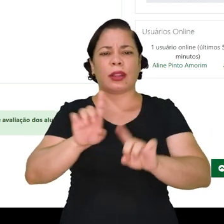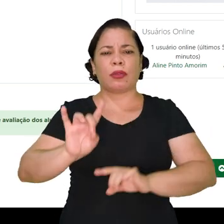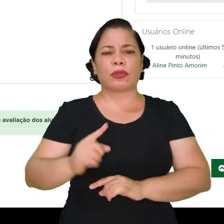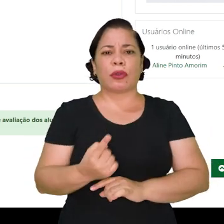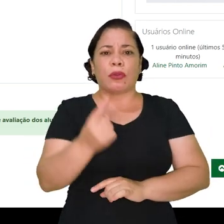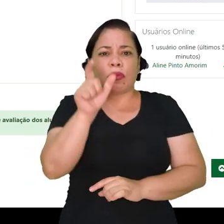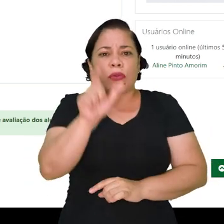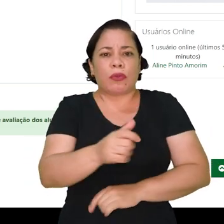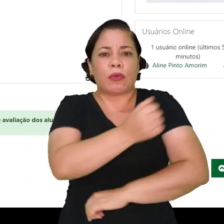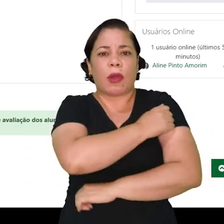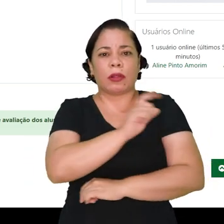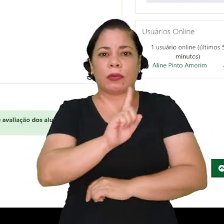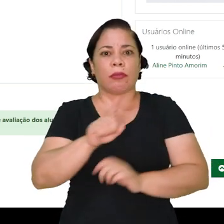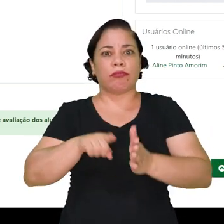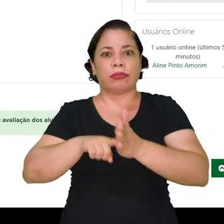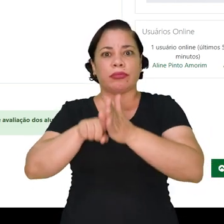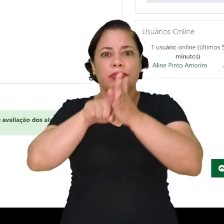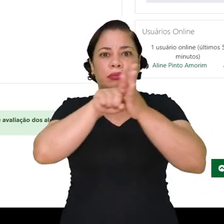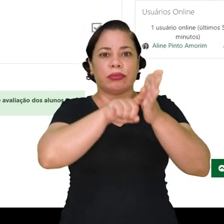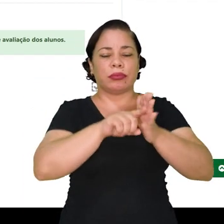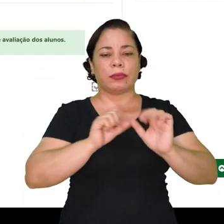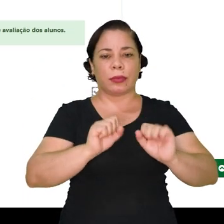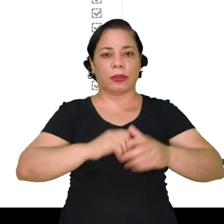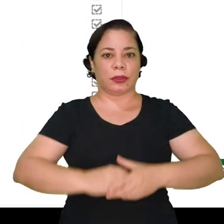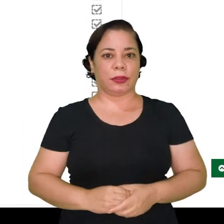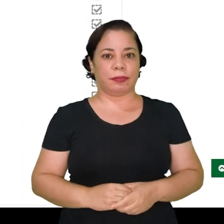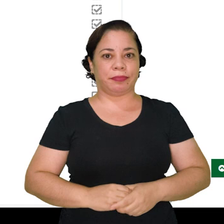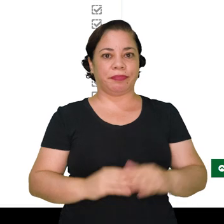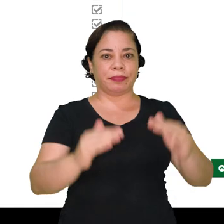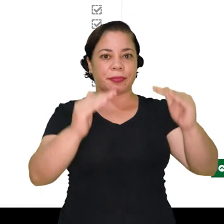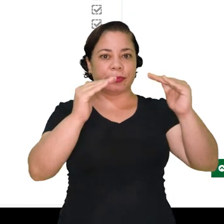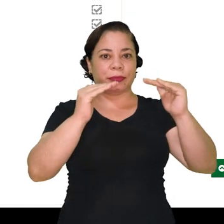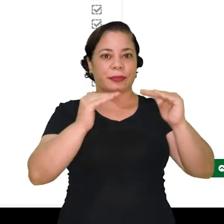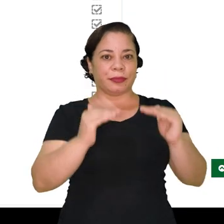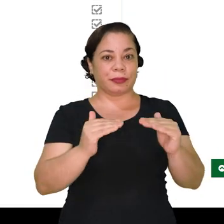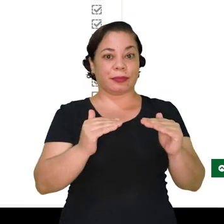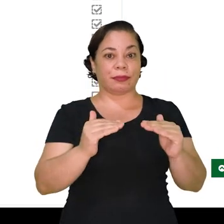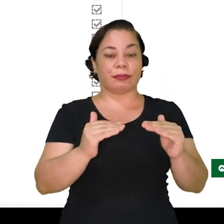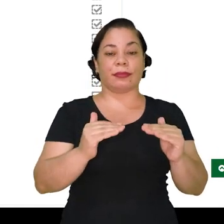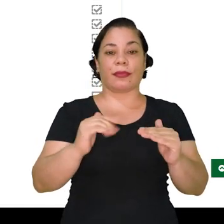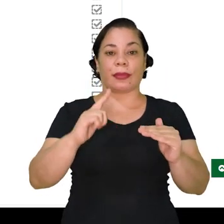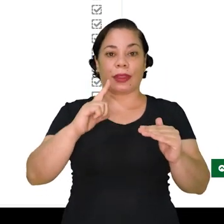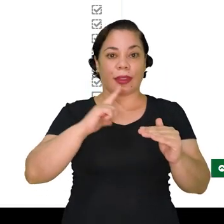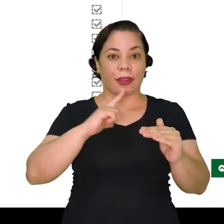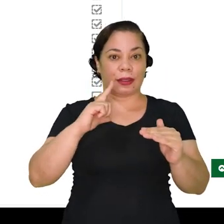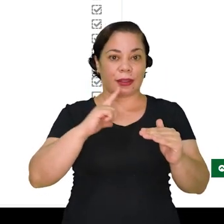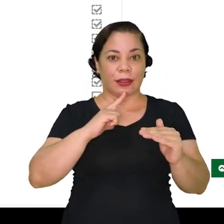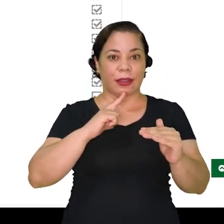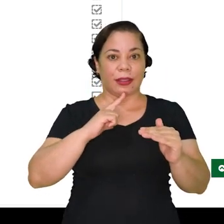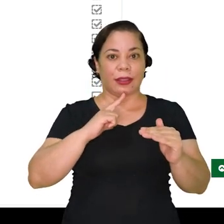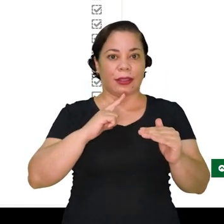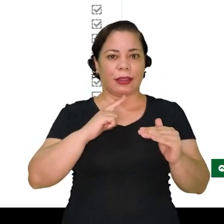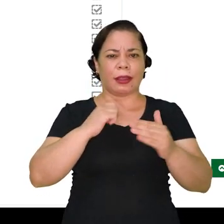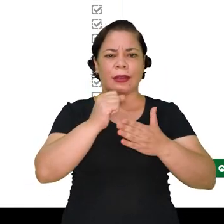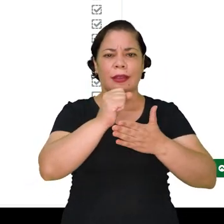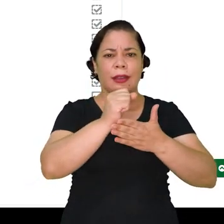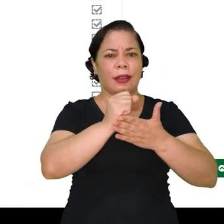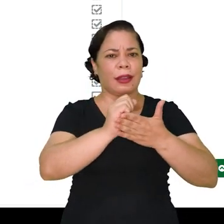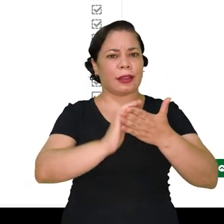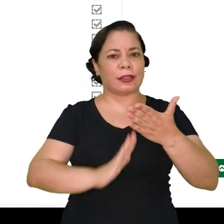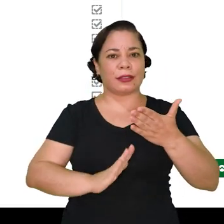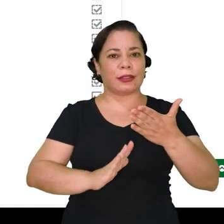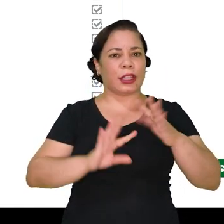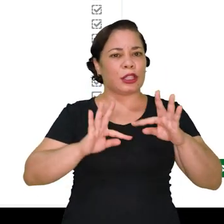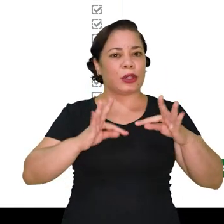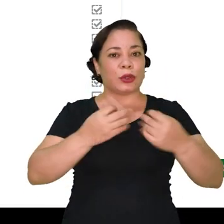se apegue a apenas um aluno. Descendo aqui mais um pouquinho, nós temos então todas as